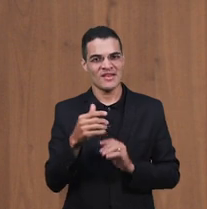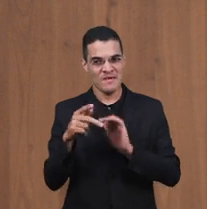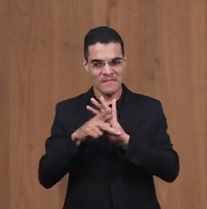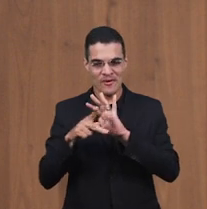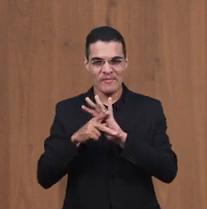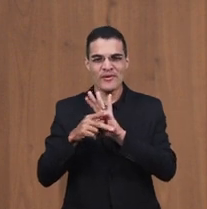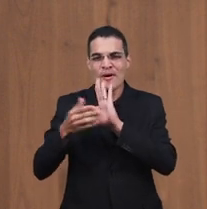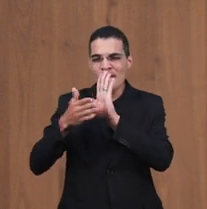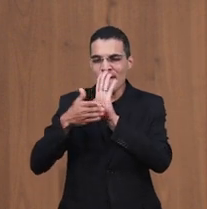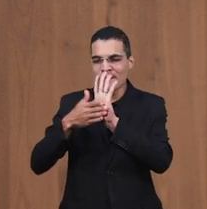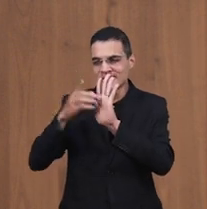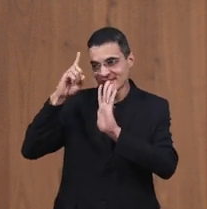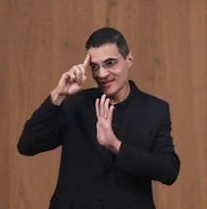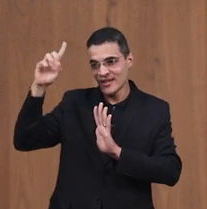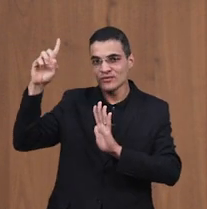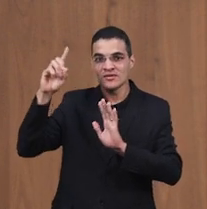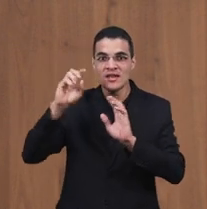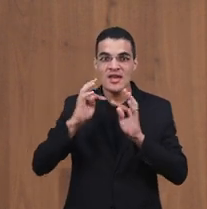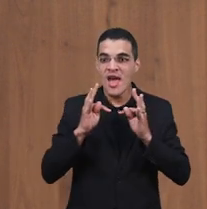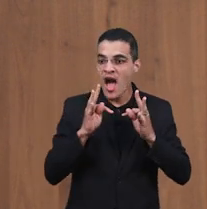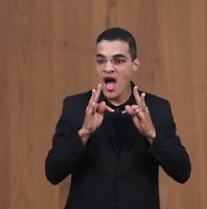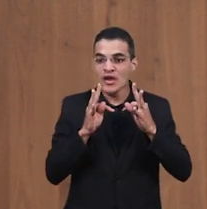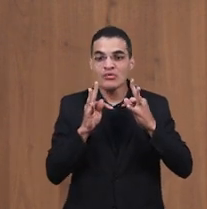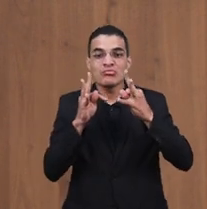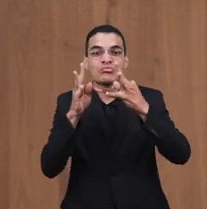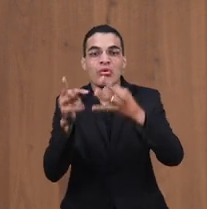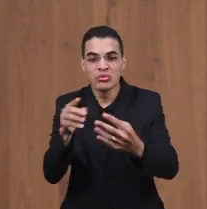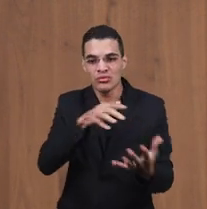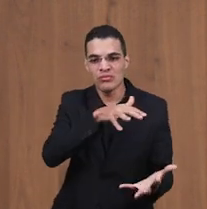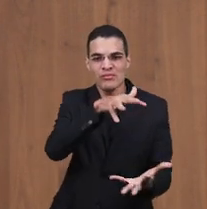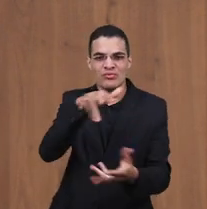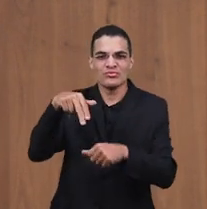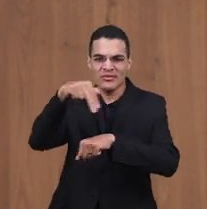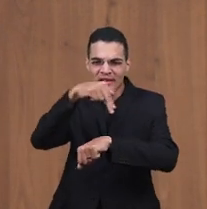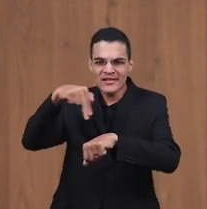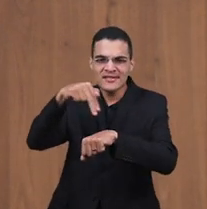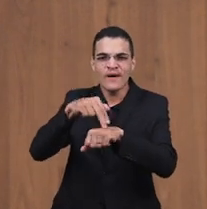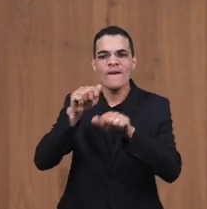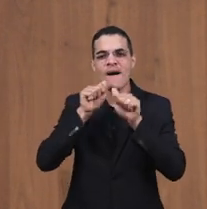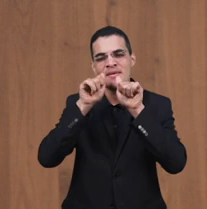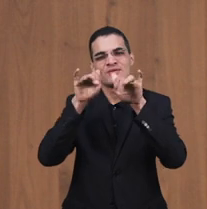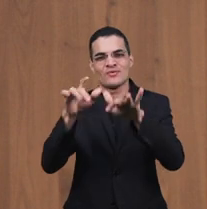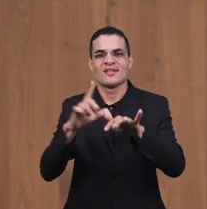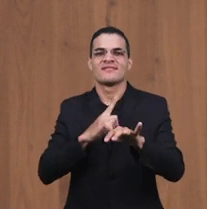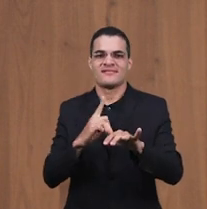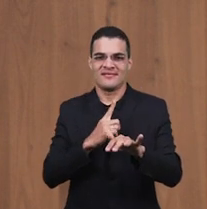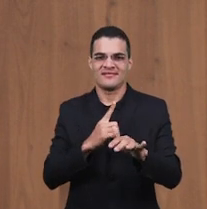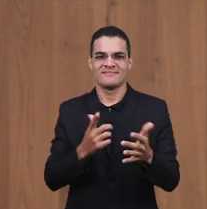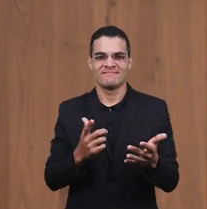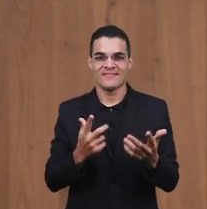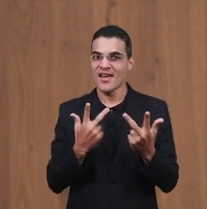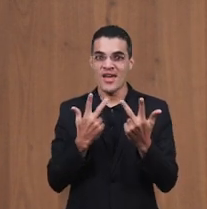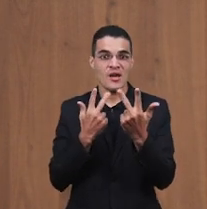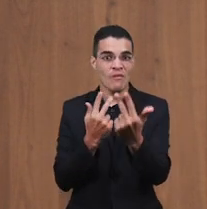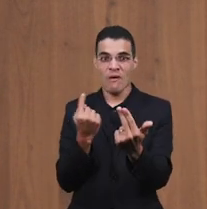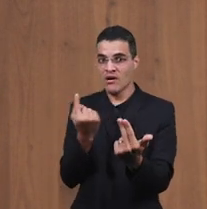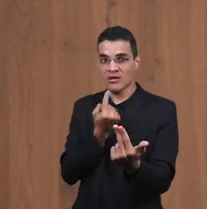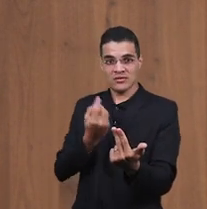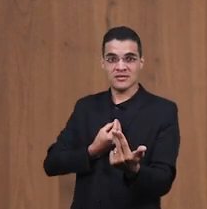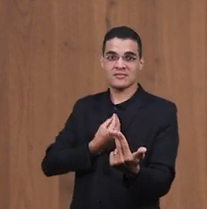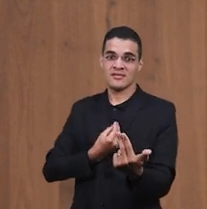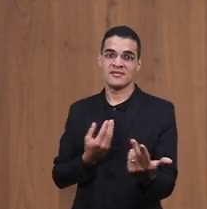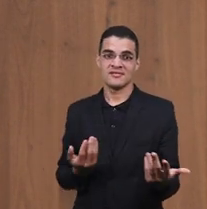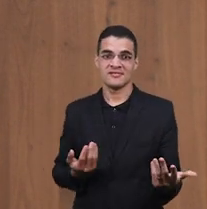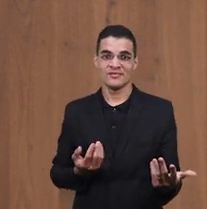Cura para as nações Foi bênção Para aqueles Que estavam sedentos E famintos E o que o Senhor Tem para as